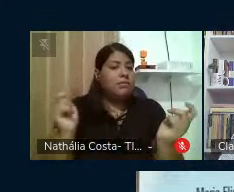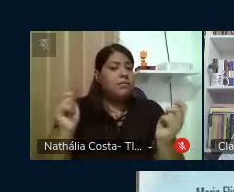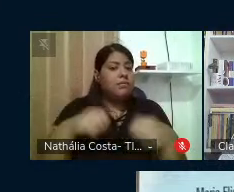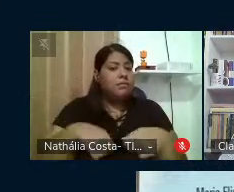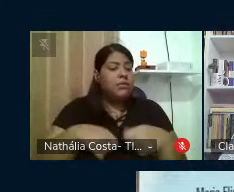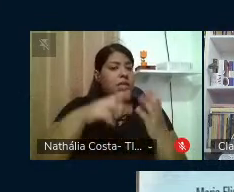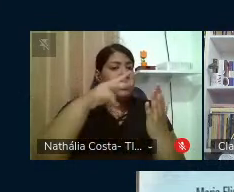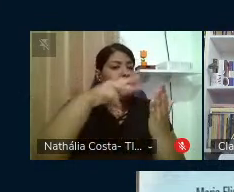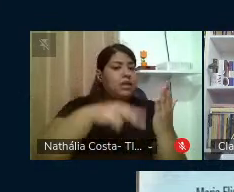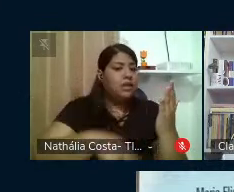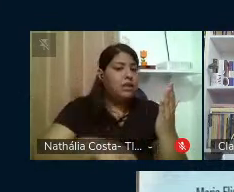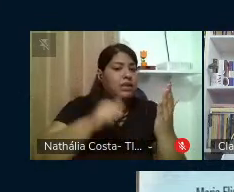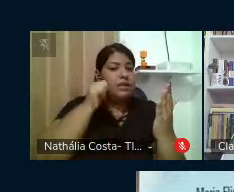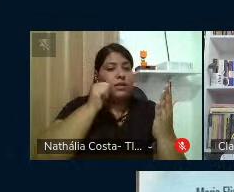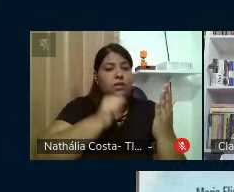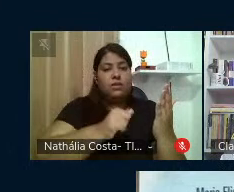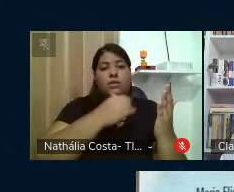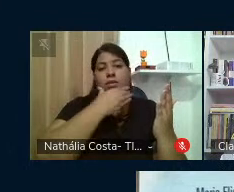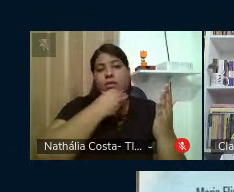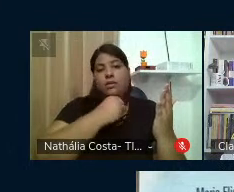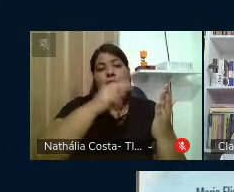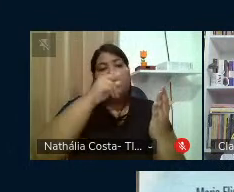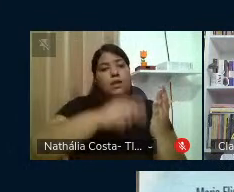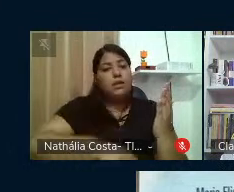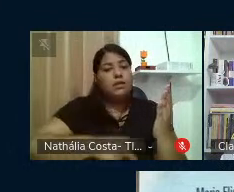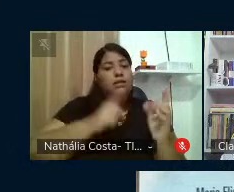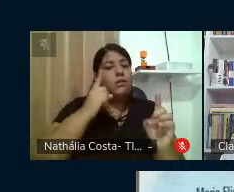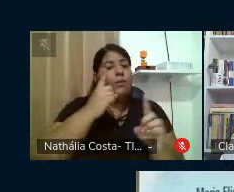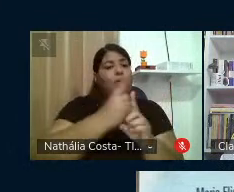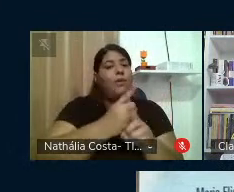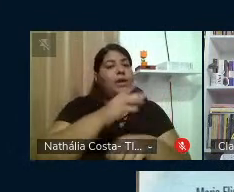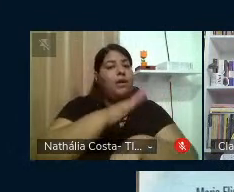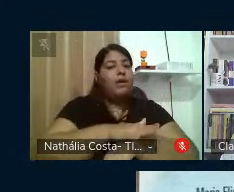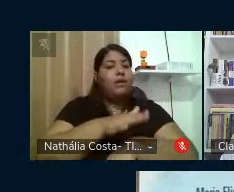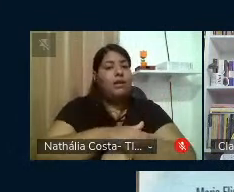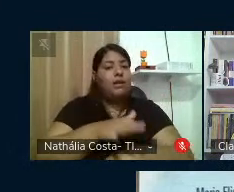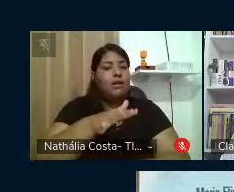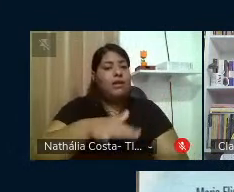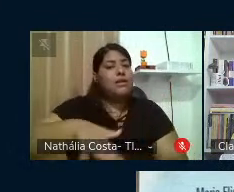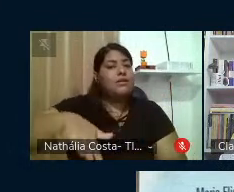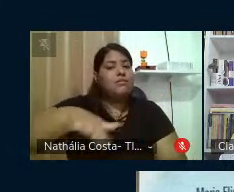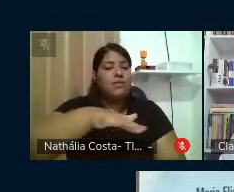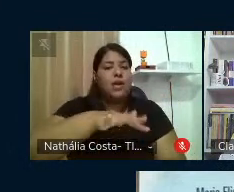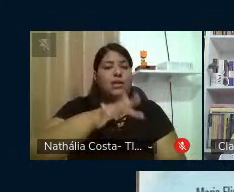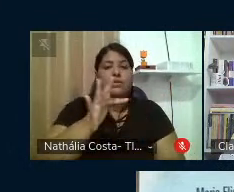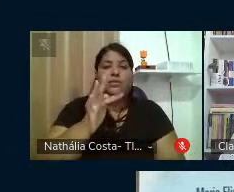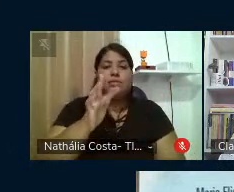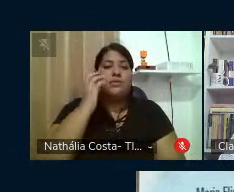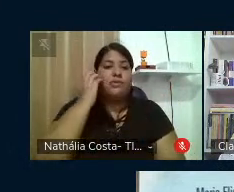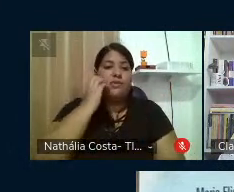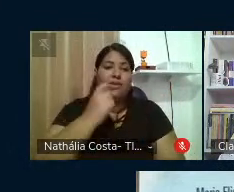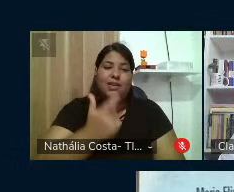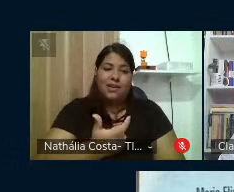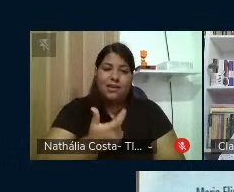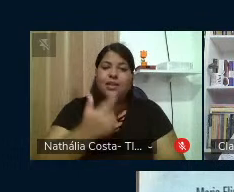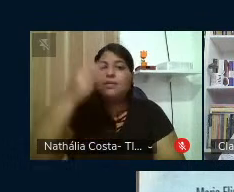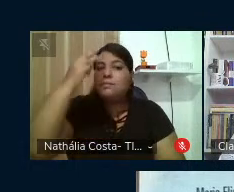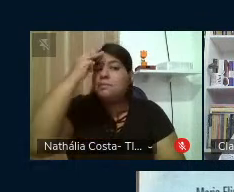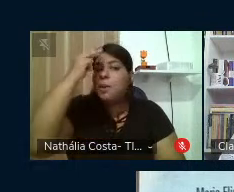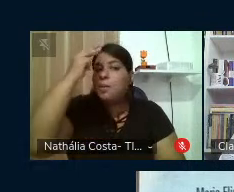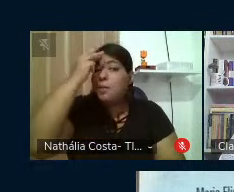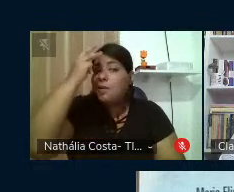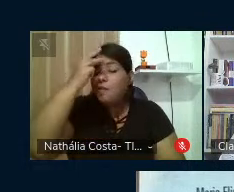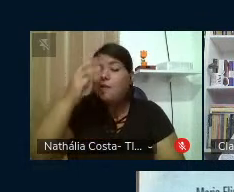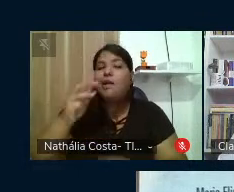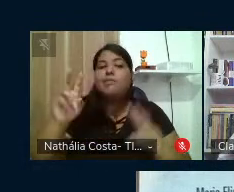de leitora a leitor encontrar-se com os tempos e espaços freirianos, através da memória e dos